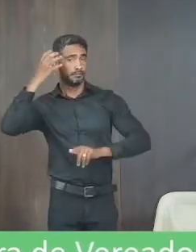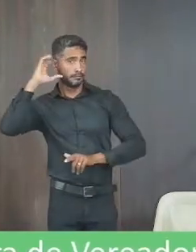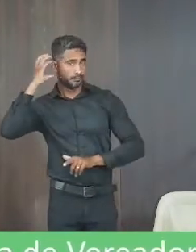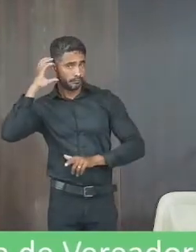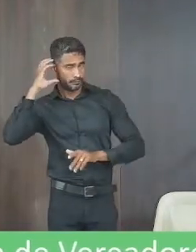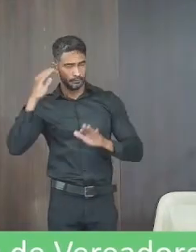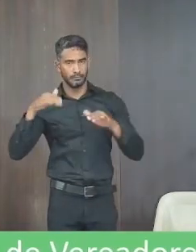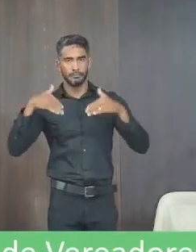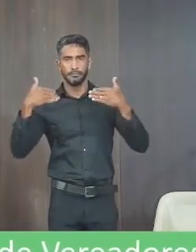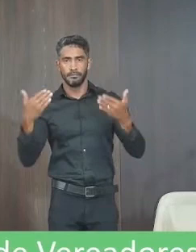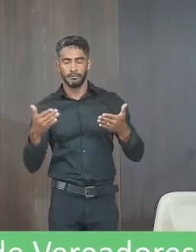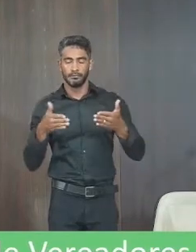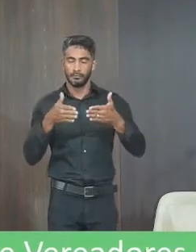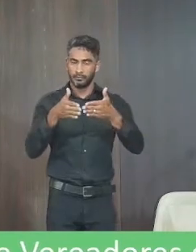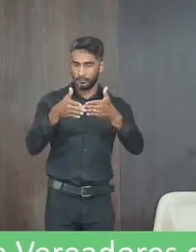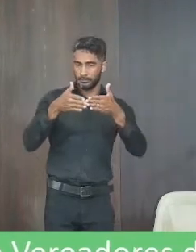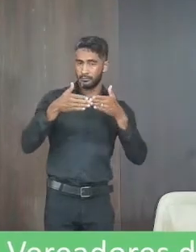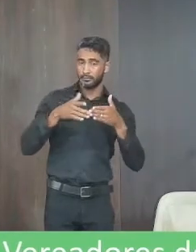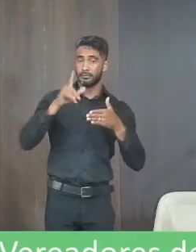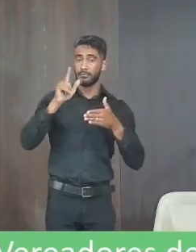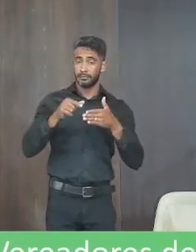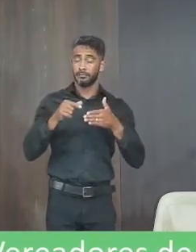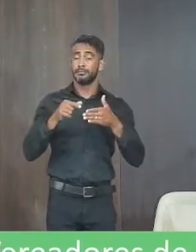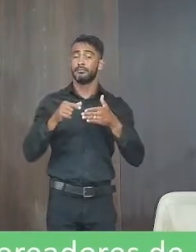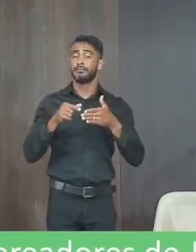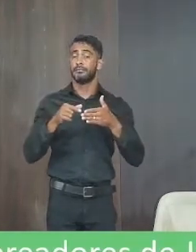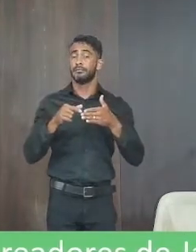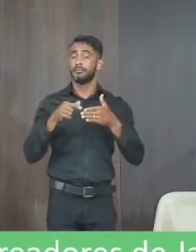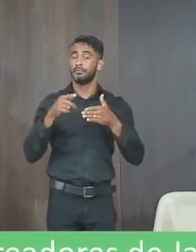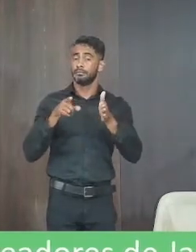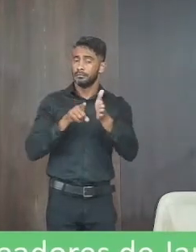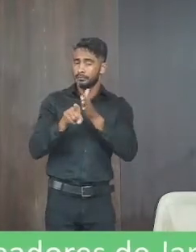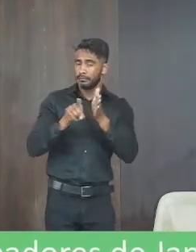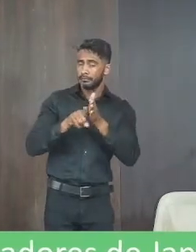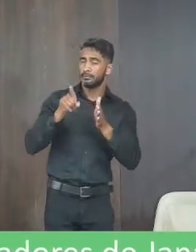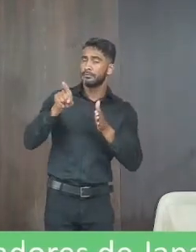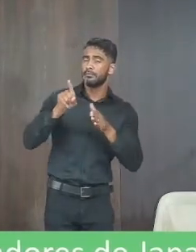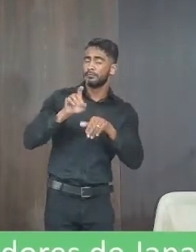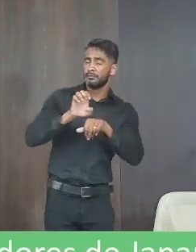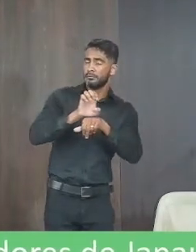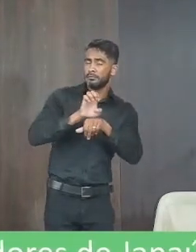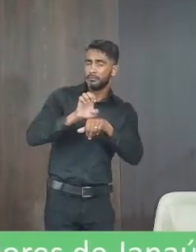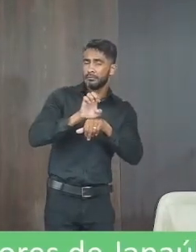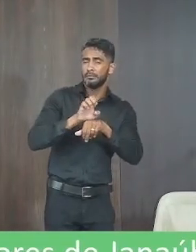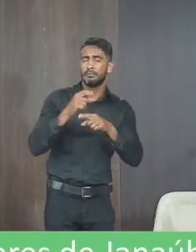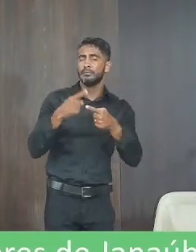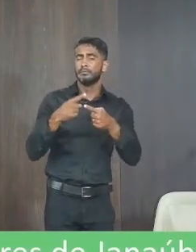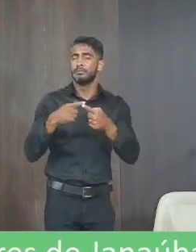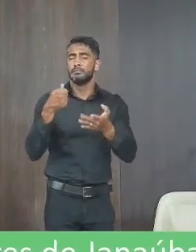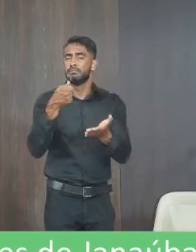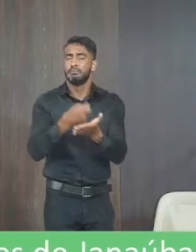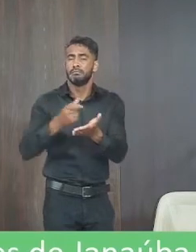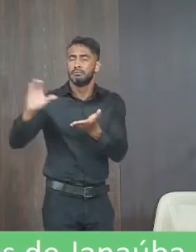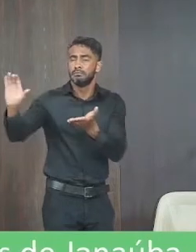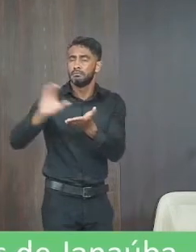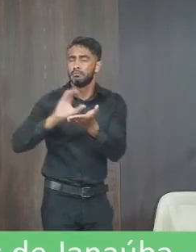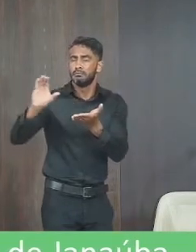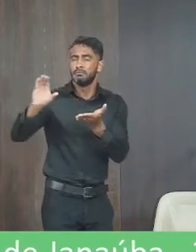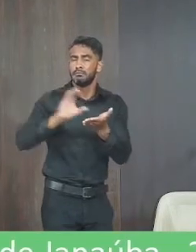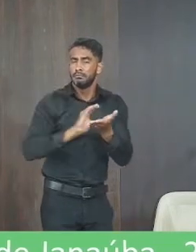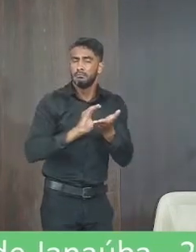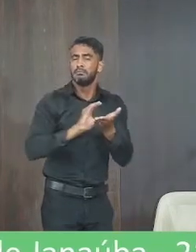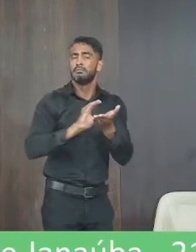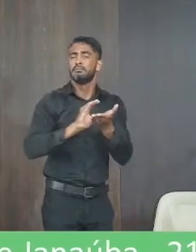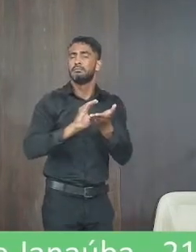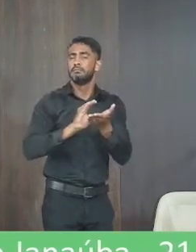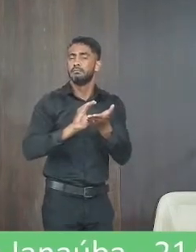o meu requerimento ele vem questionar o executivo porque não foram pagas as emendas impositivas